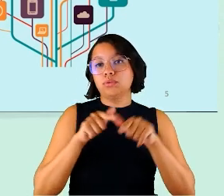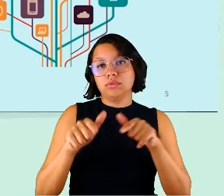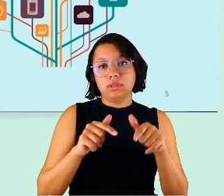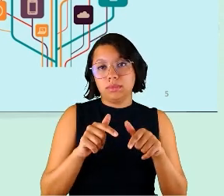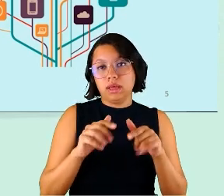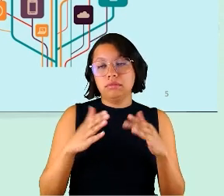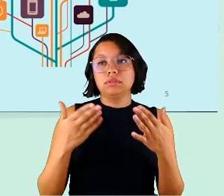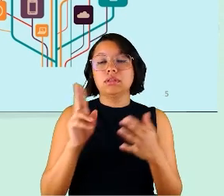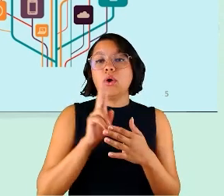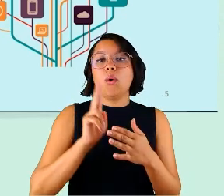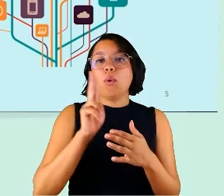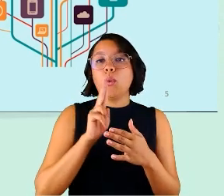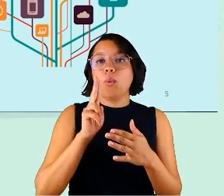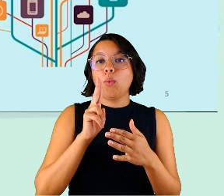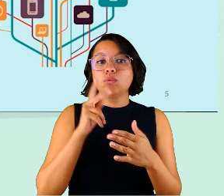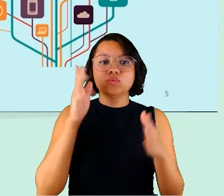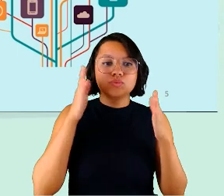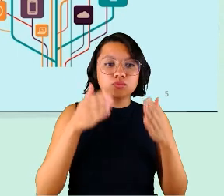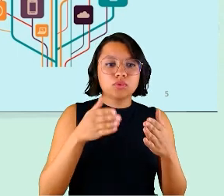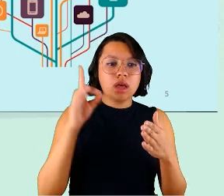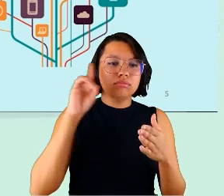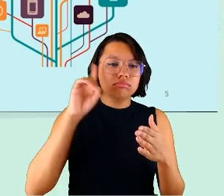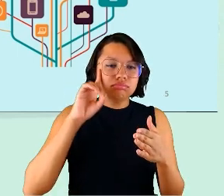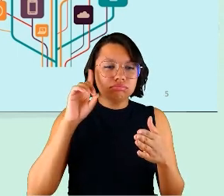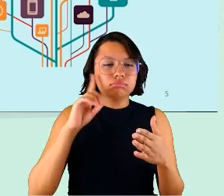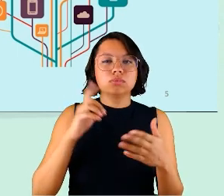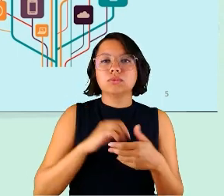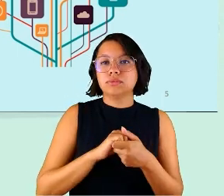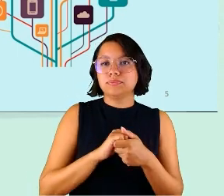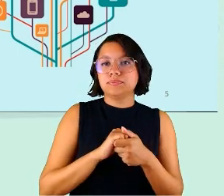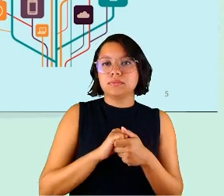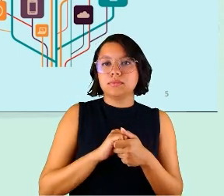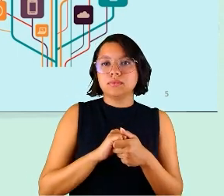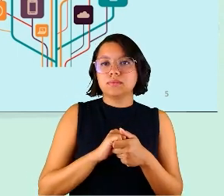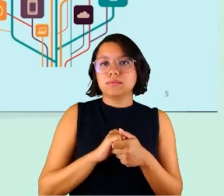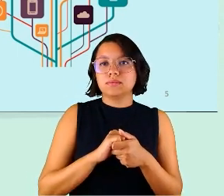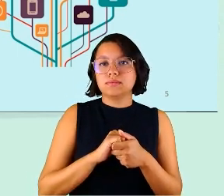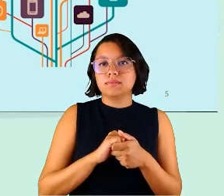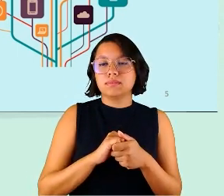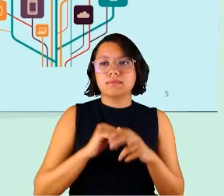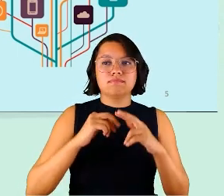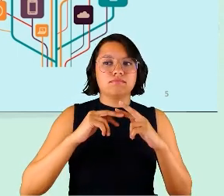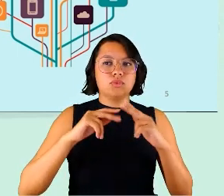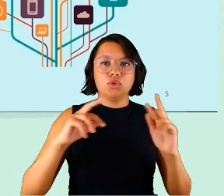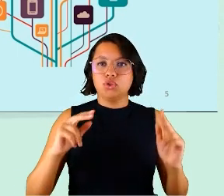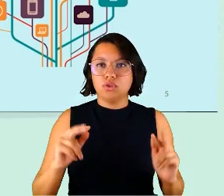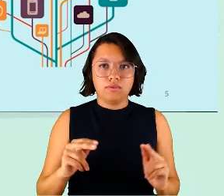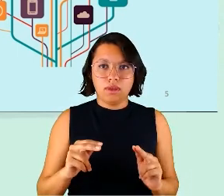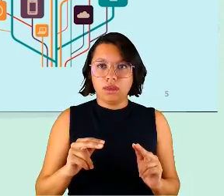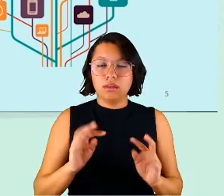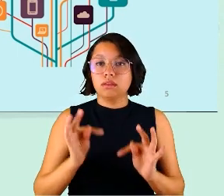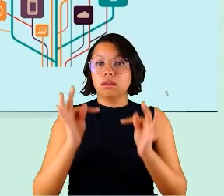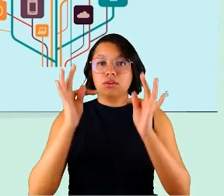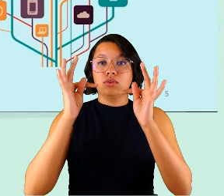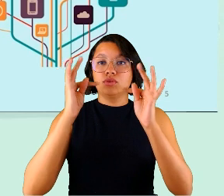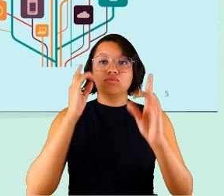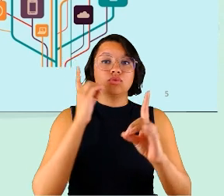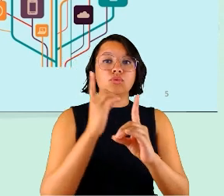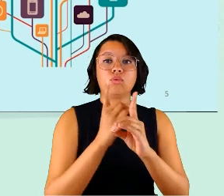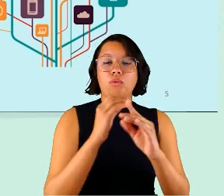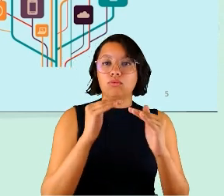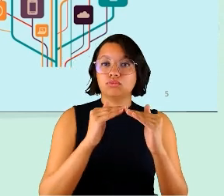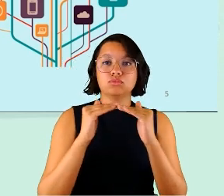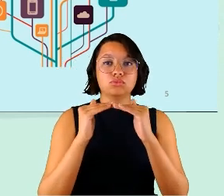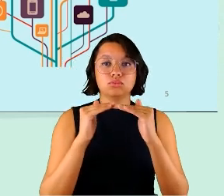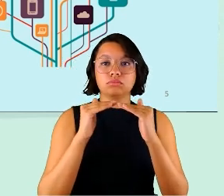tarefas. Então, o uso intensivo diário, né, de diversas tecnologias, de encontros